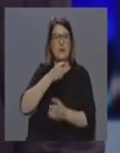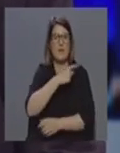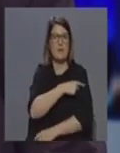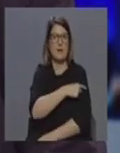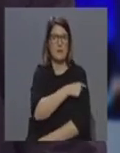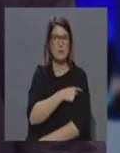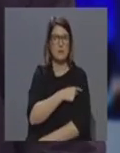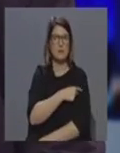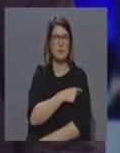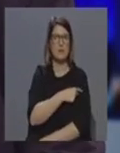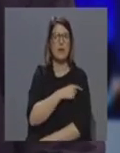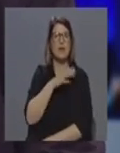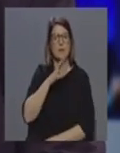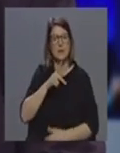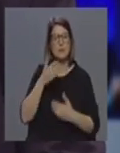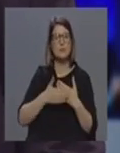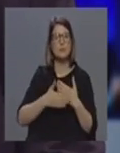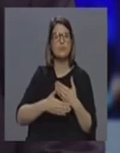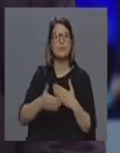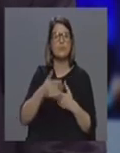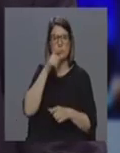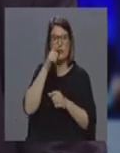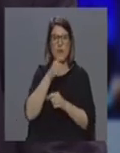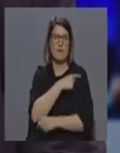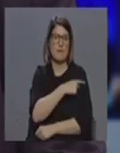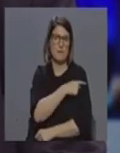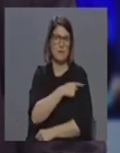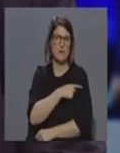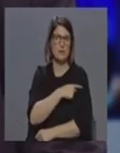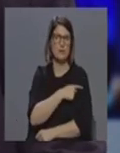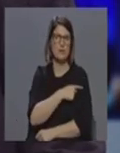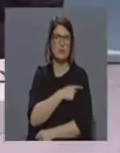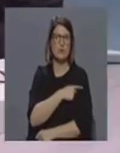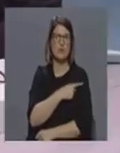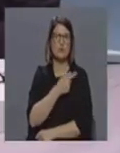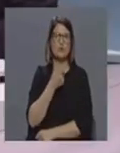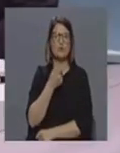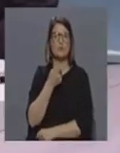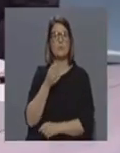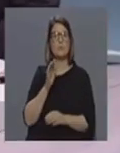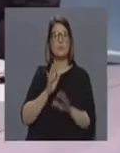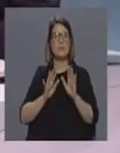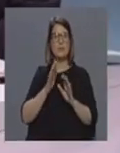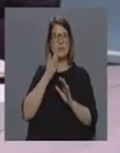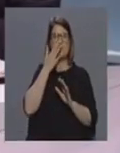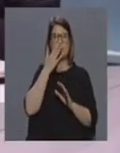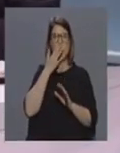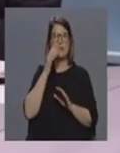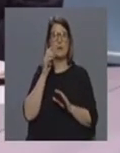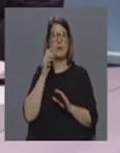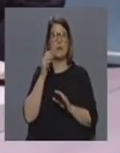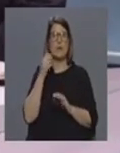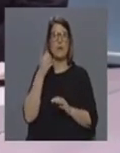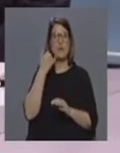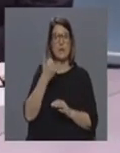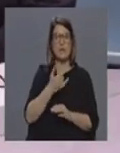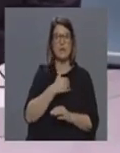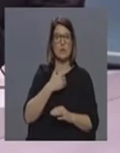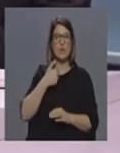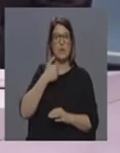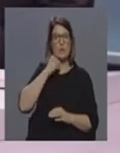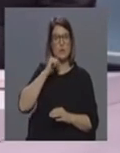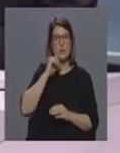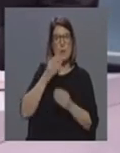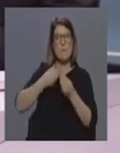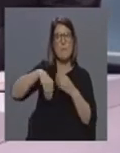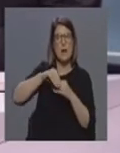disponibilizar a partir de amanhã são enfermeiros que ficam um pouco na retaguarda caso a linha de saúde Açores seja necessário de reforçar